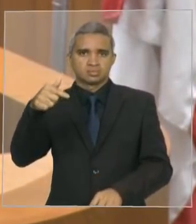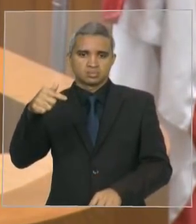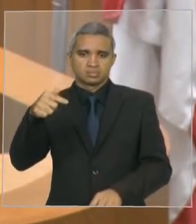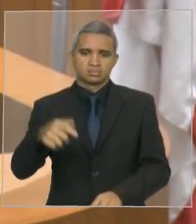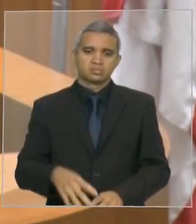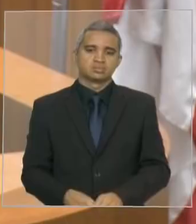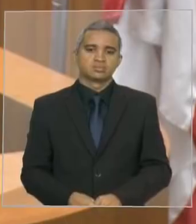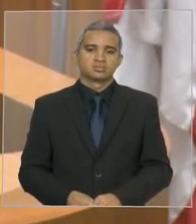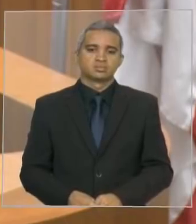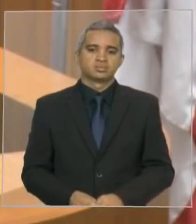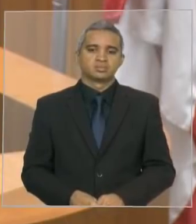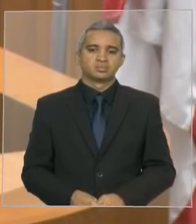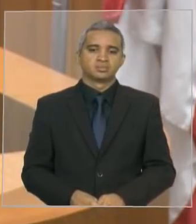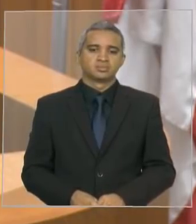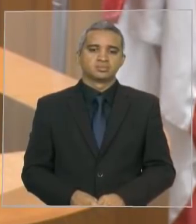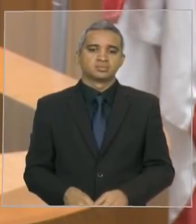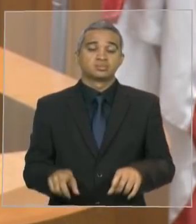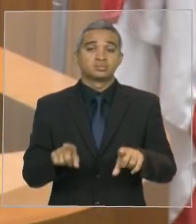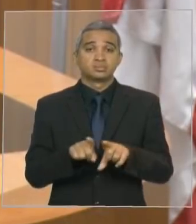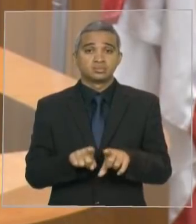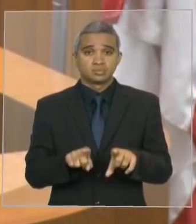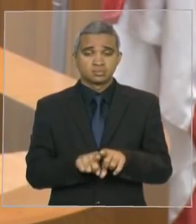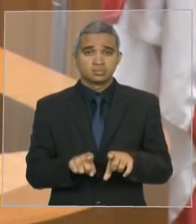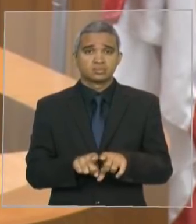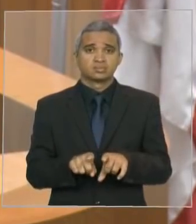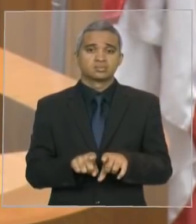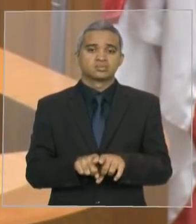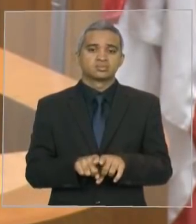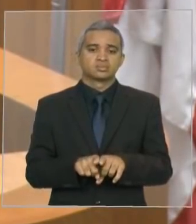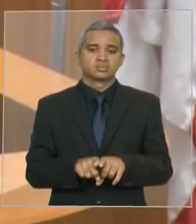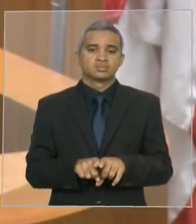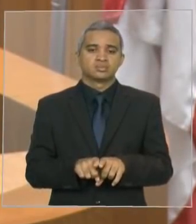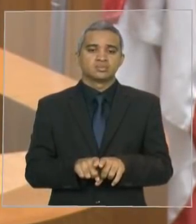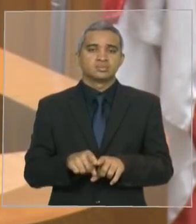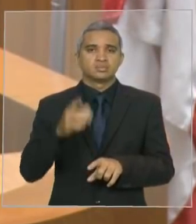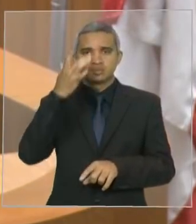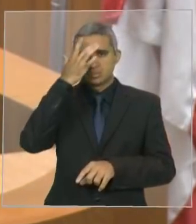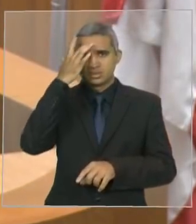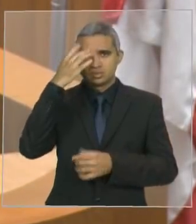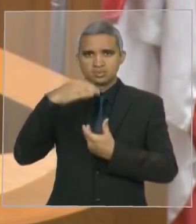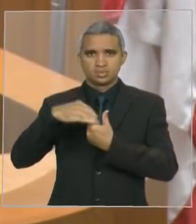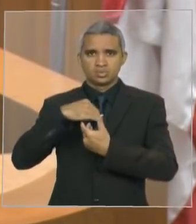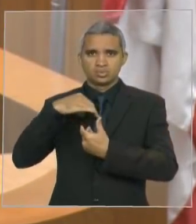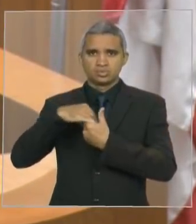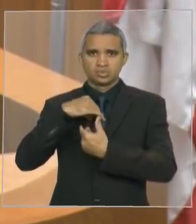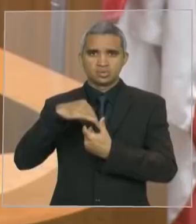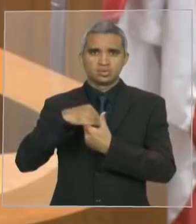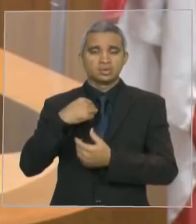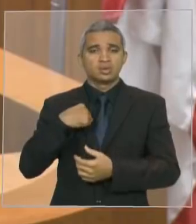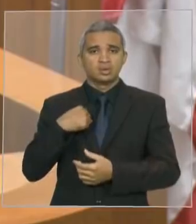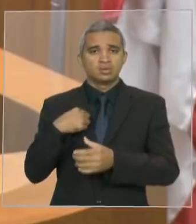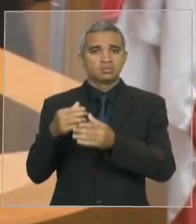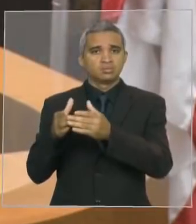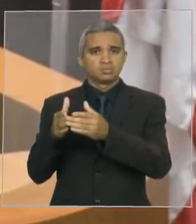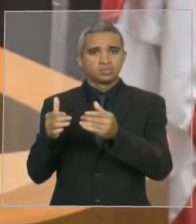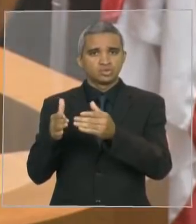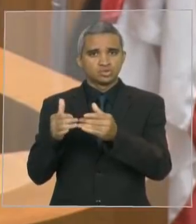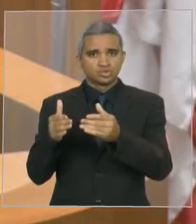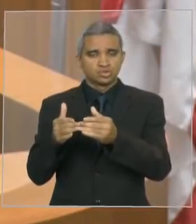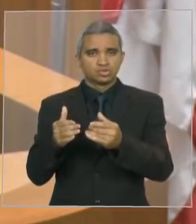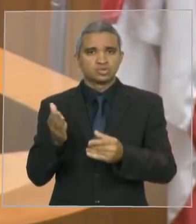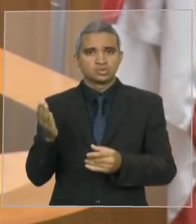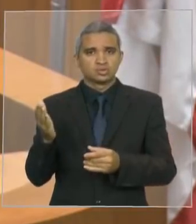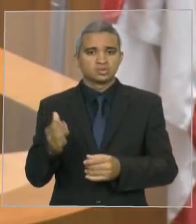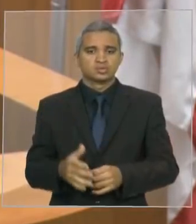Fiz também, assim como me foi orientado, o requerimento para